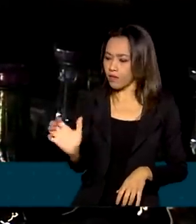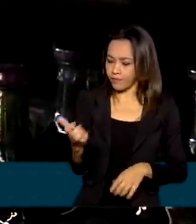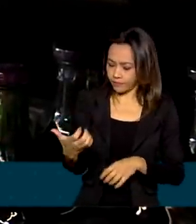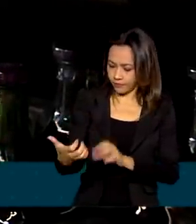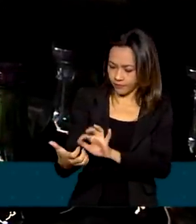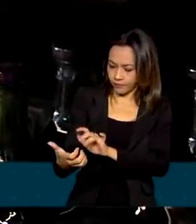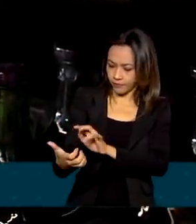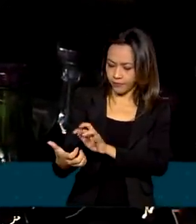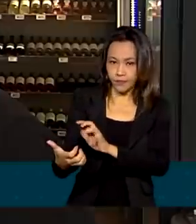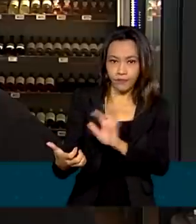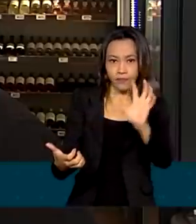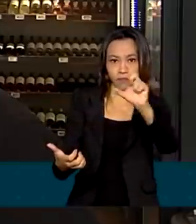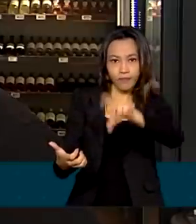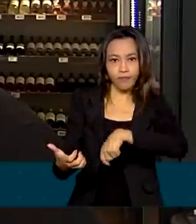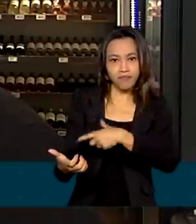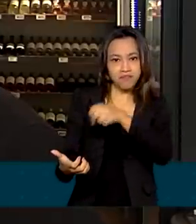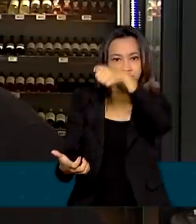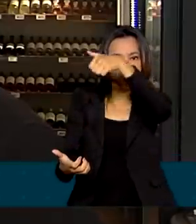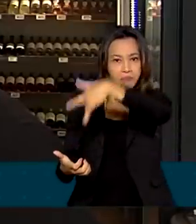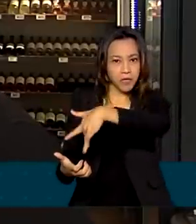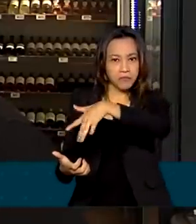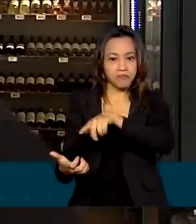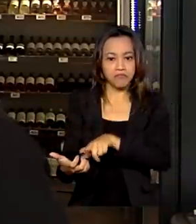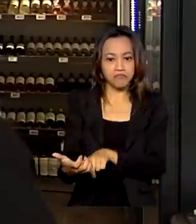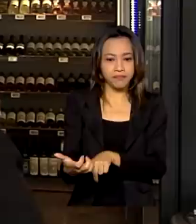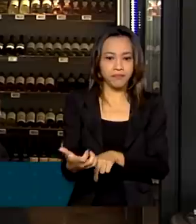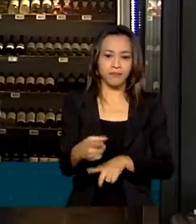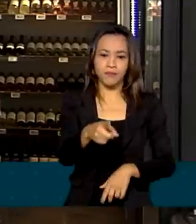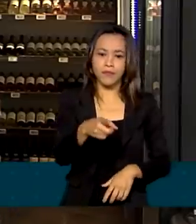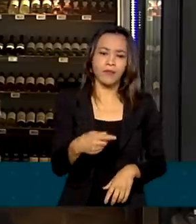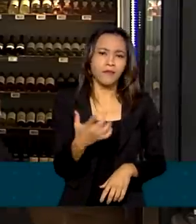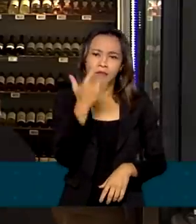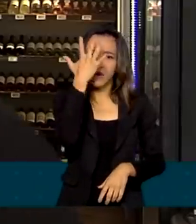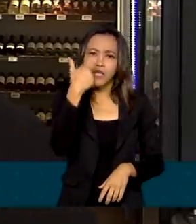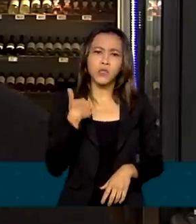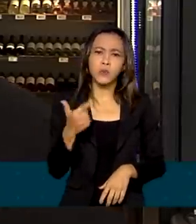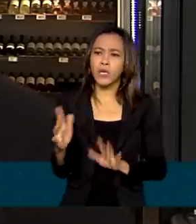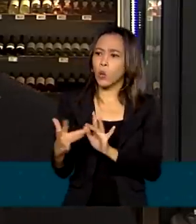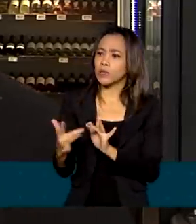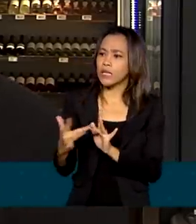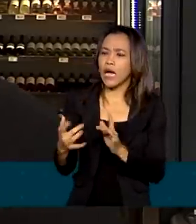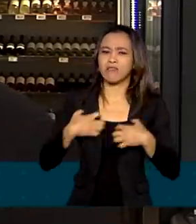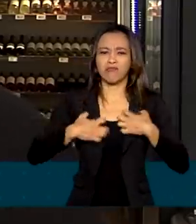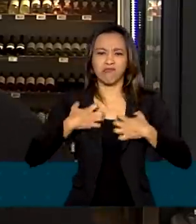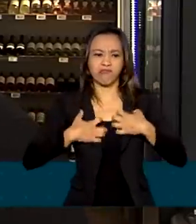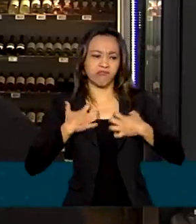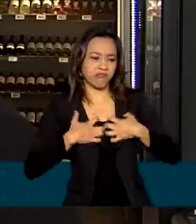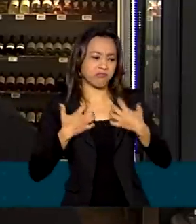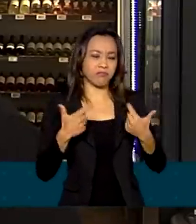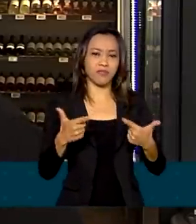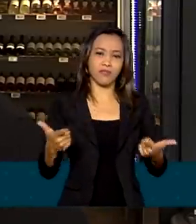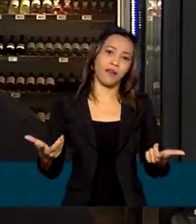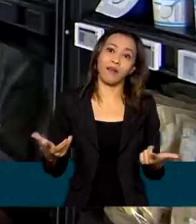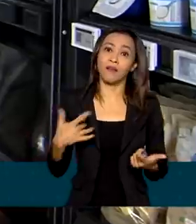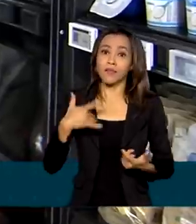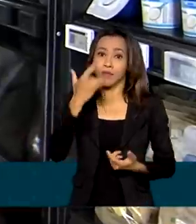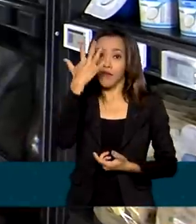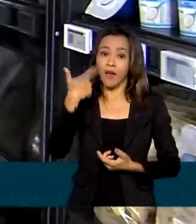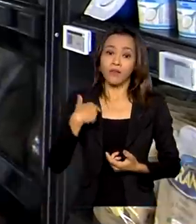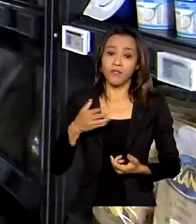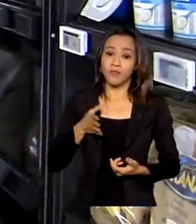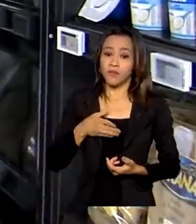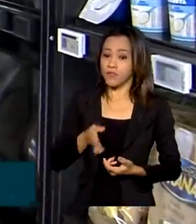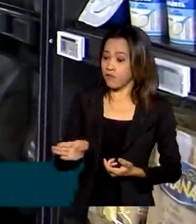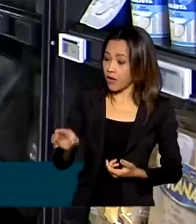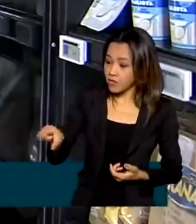direto para o cartão de crédito. É a praticidade de entrar, não ter o contato, não ter o aborrecimento. Muitas vezes, querer fazer a coisa de uma forma mais prática. Nos